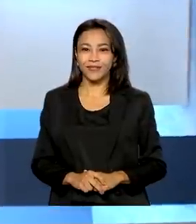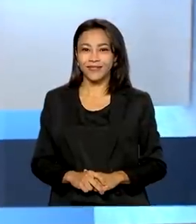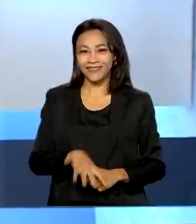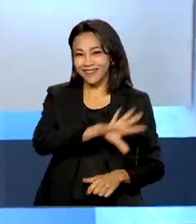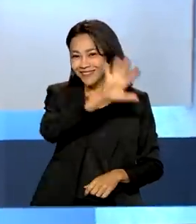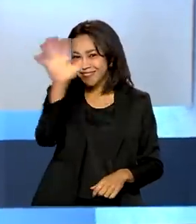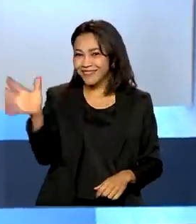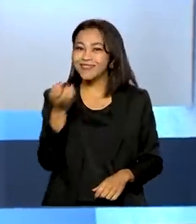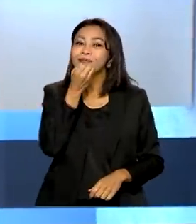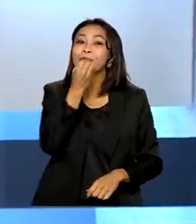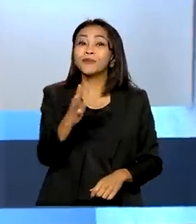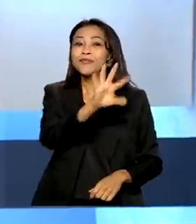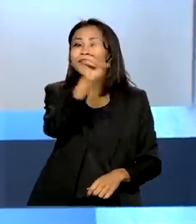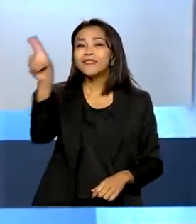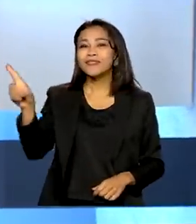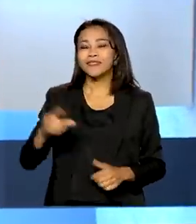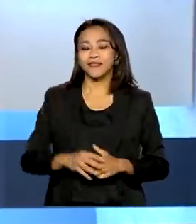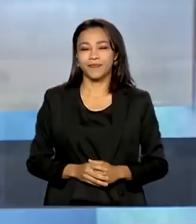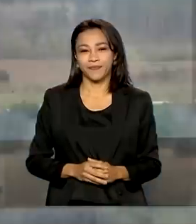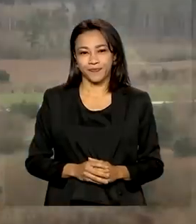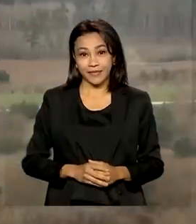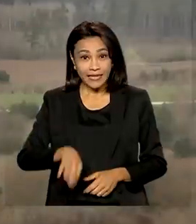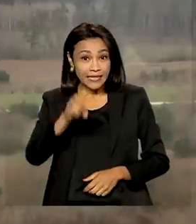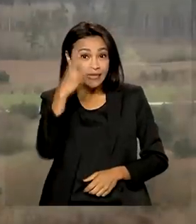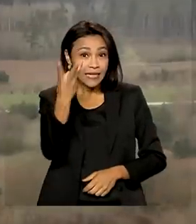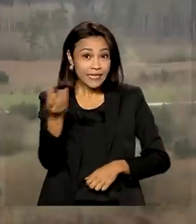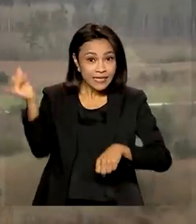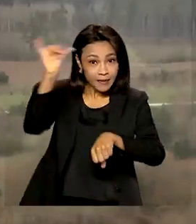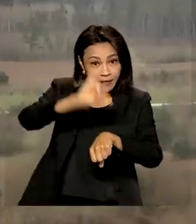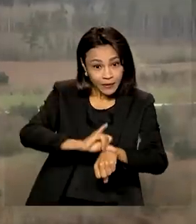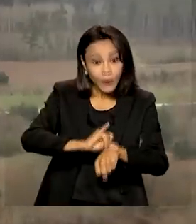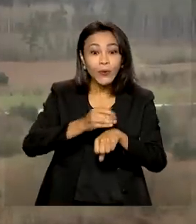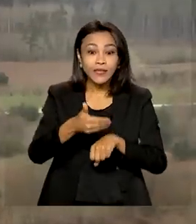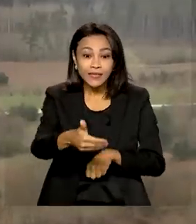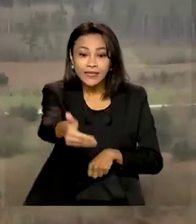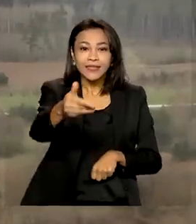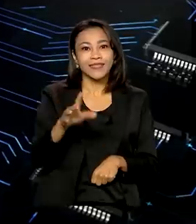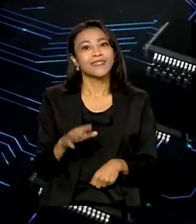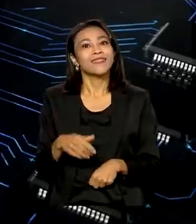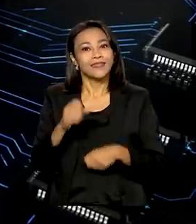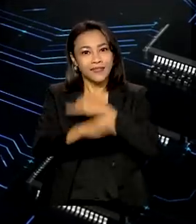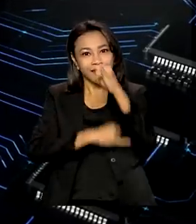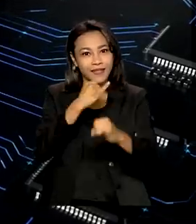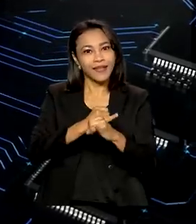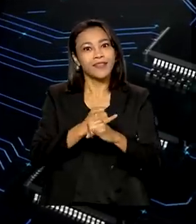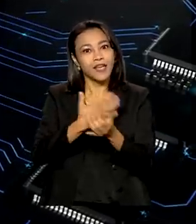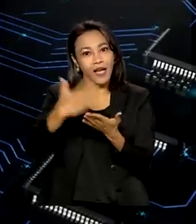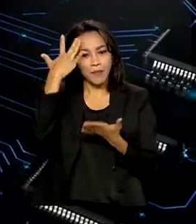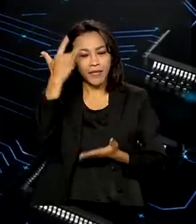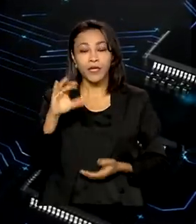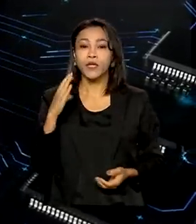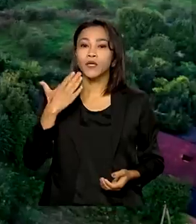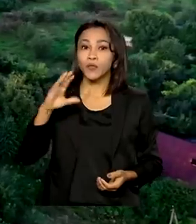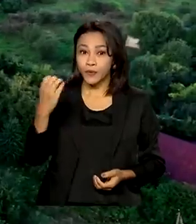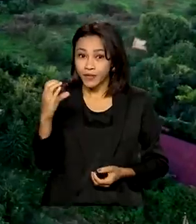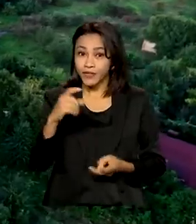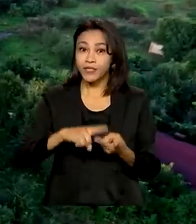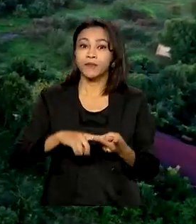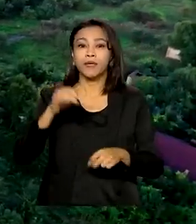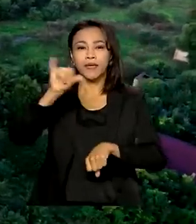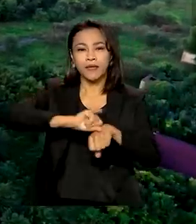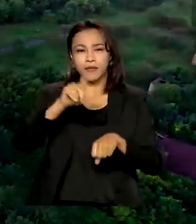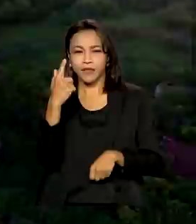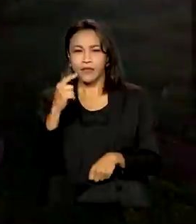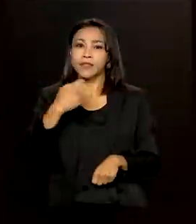Olá, bom dia! Mais três capitais terão internet 5G a partir de amanhã, Curitiba, Goiânia e Salvador.